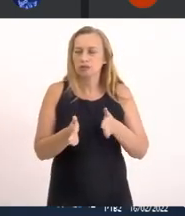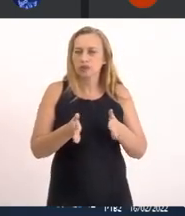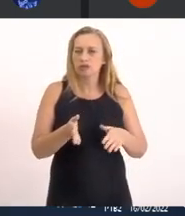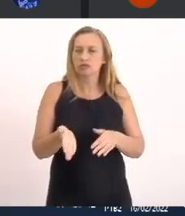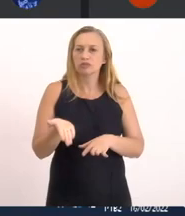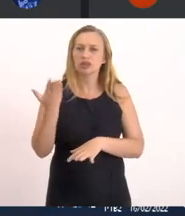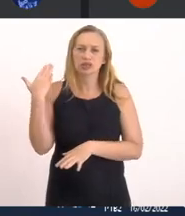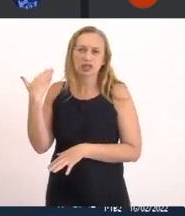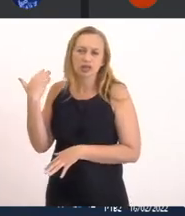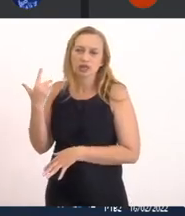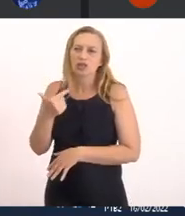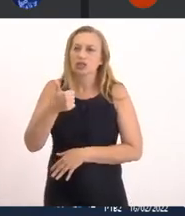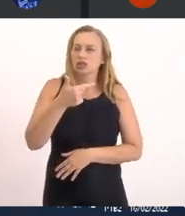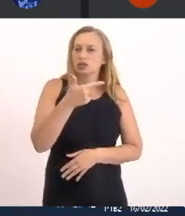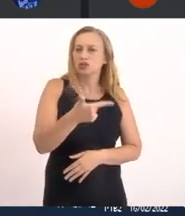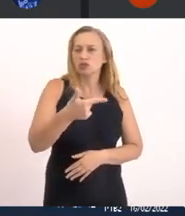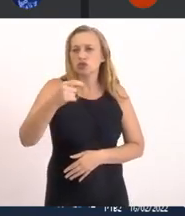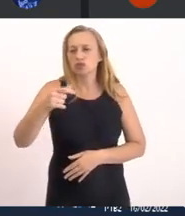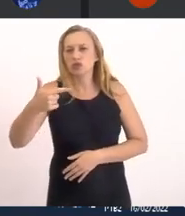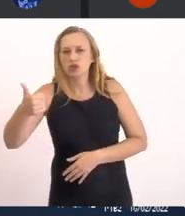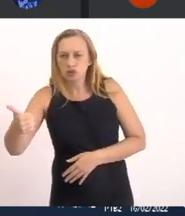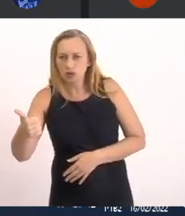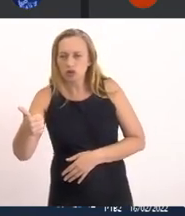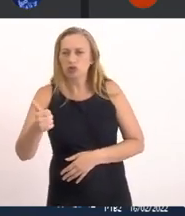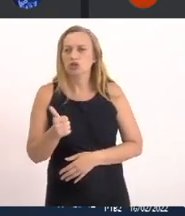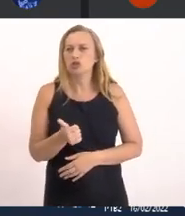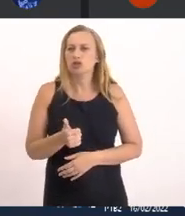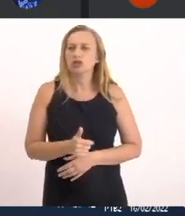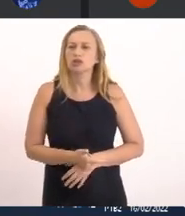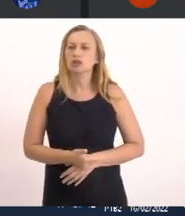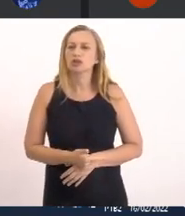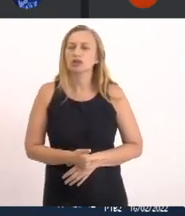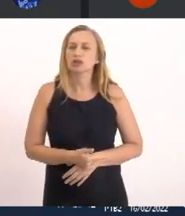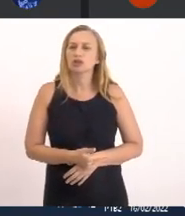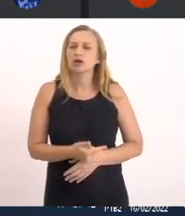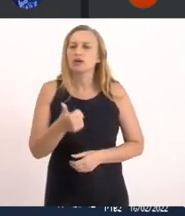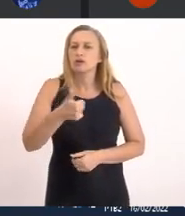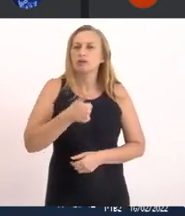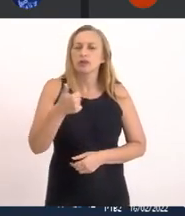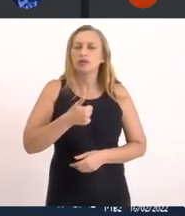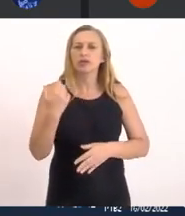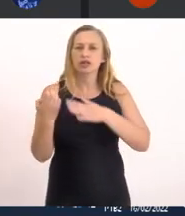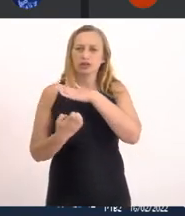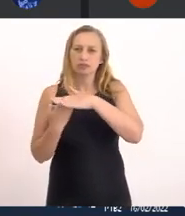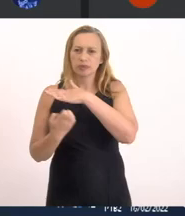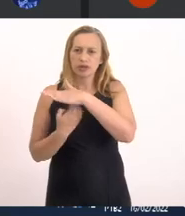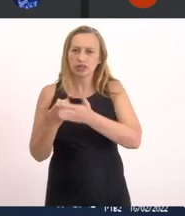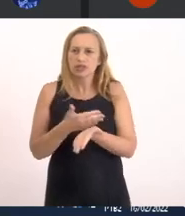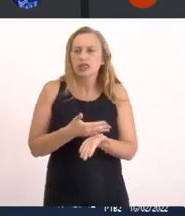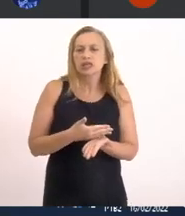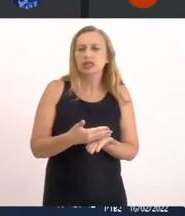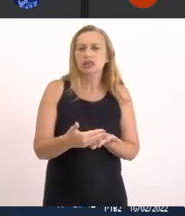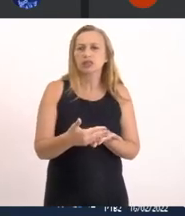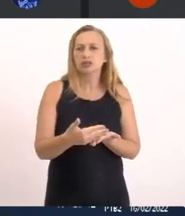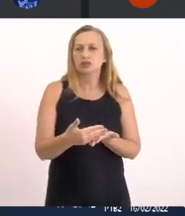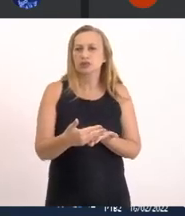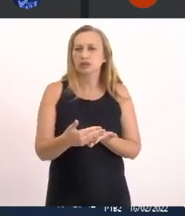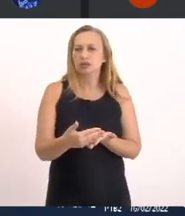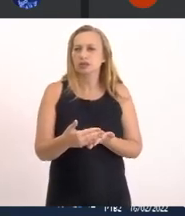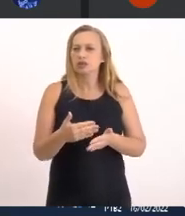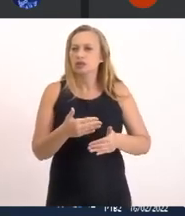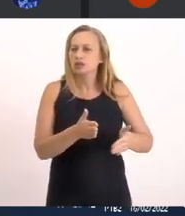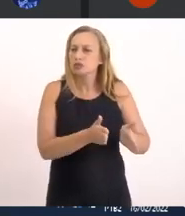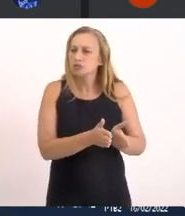em 2002 A Cervende Silvio Foi a primeira Empresa Que iniciou Através De um